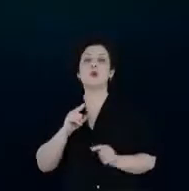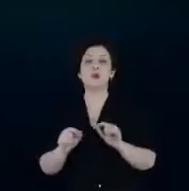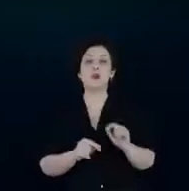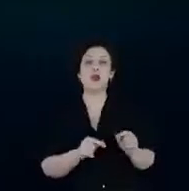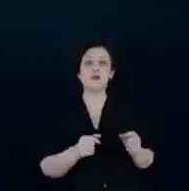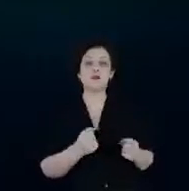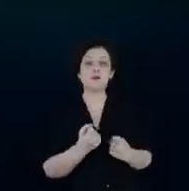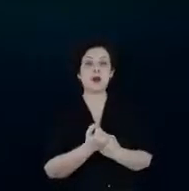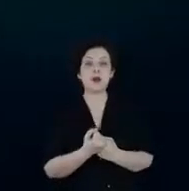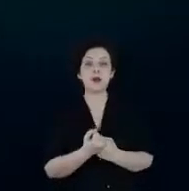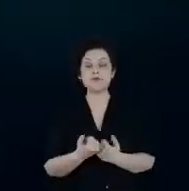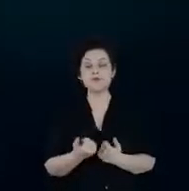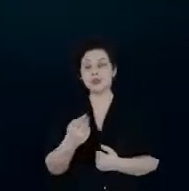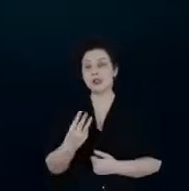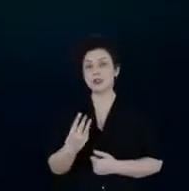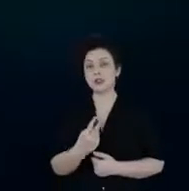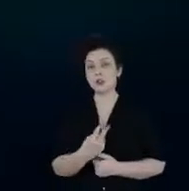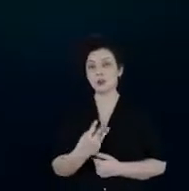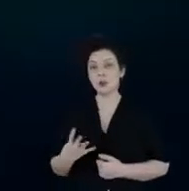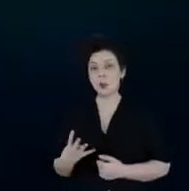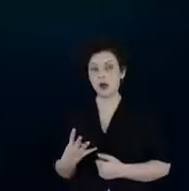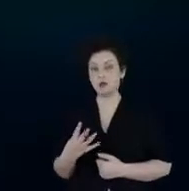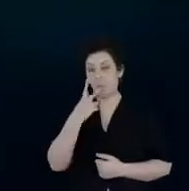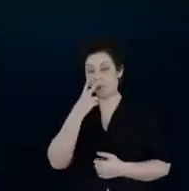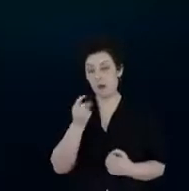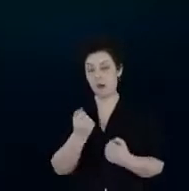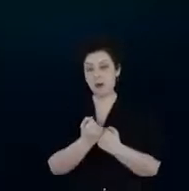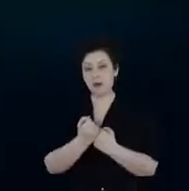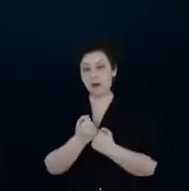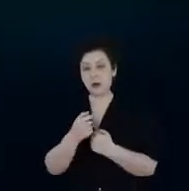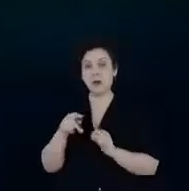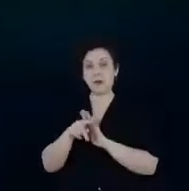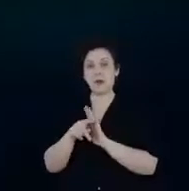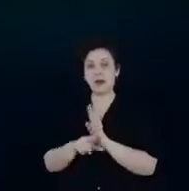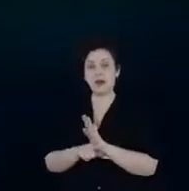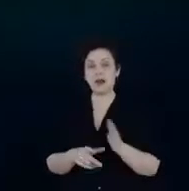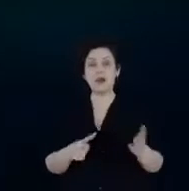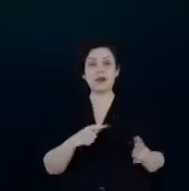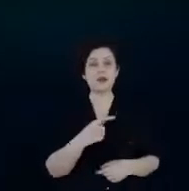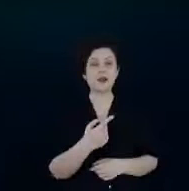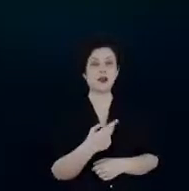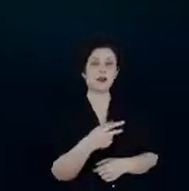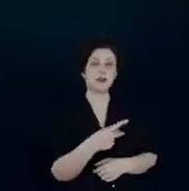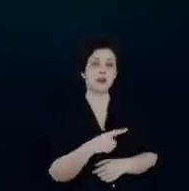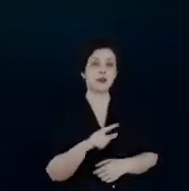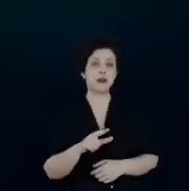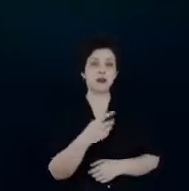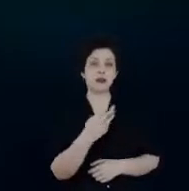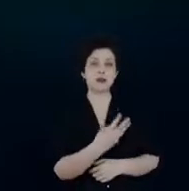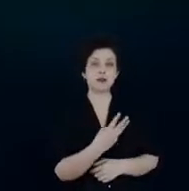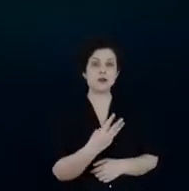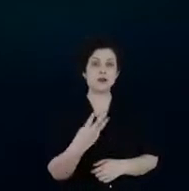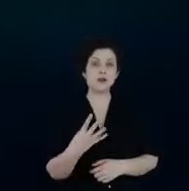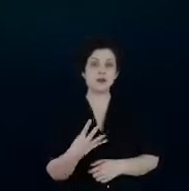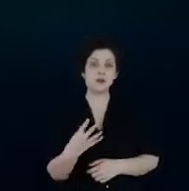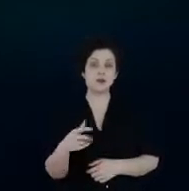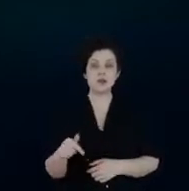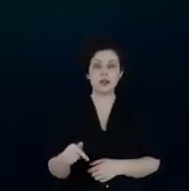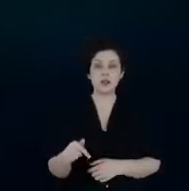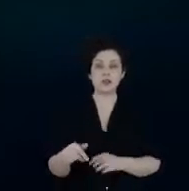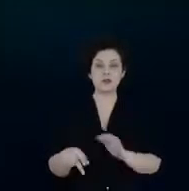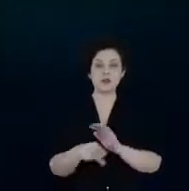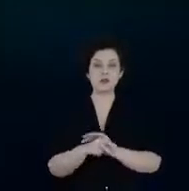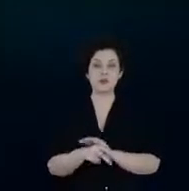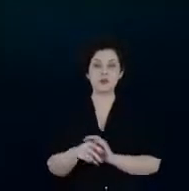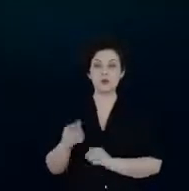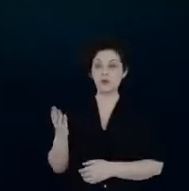3-3-2-4 e a gente tem agora a PL 3-4-4-7 também de autoria do